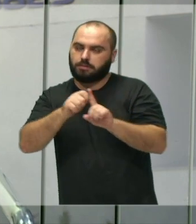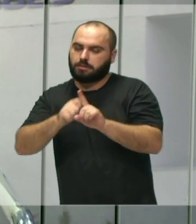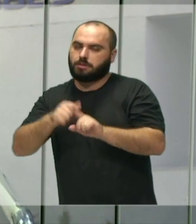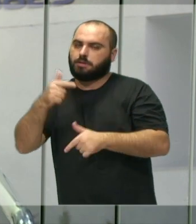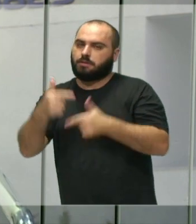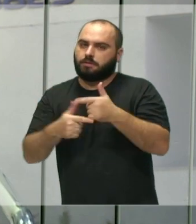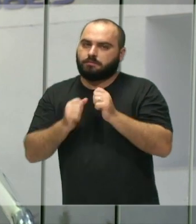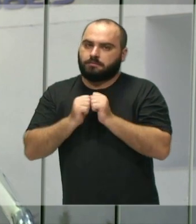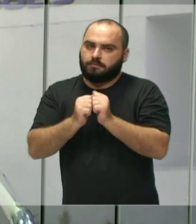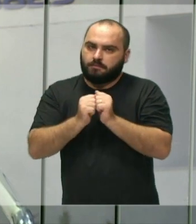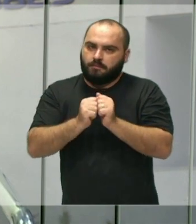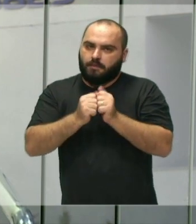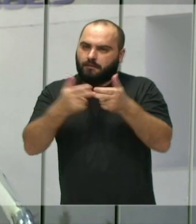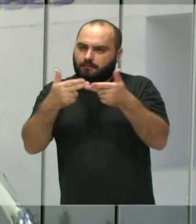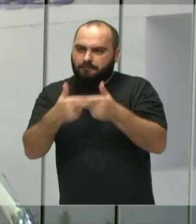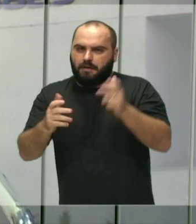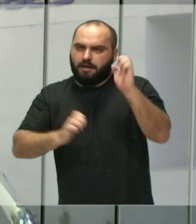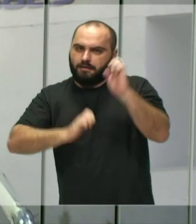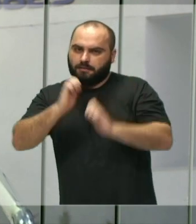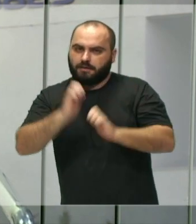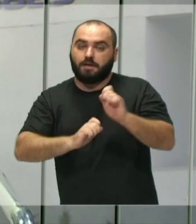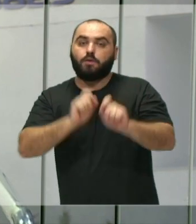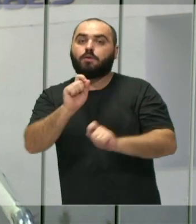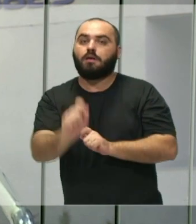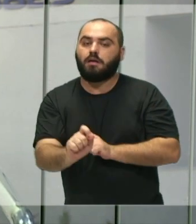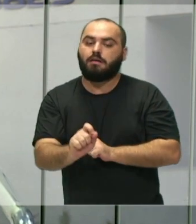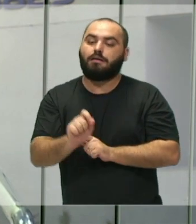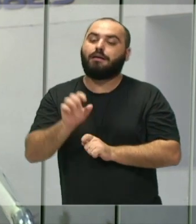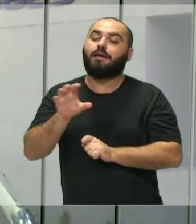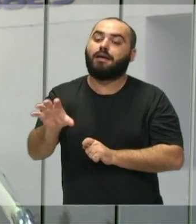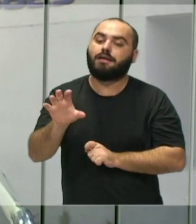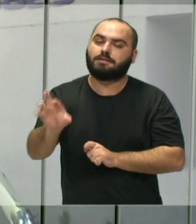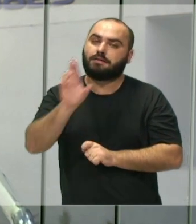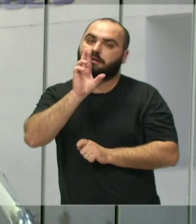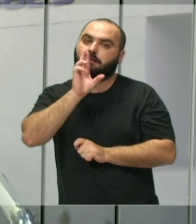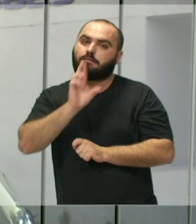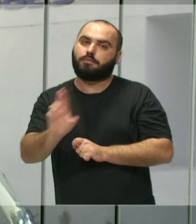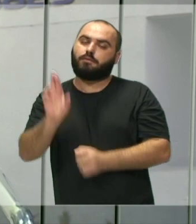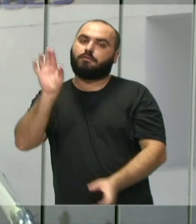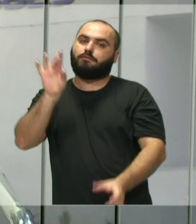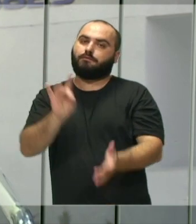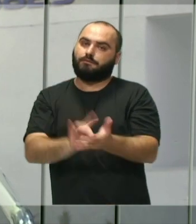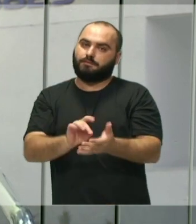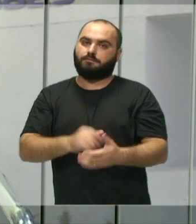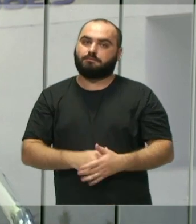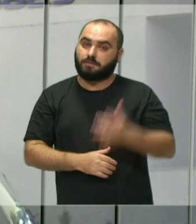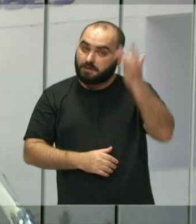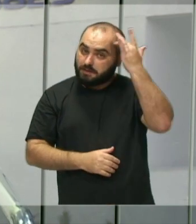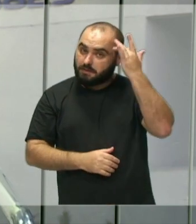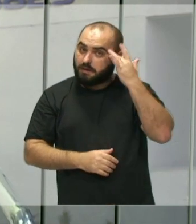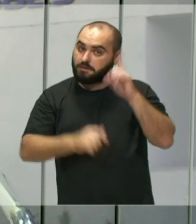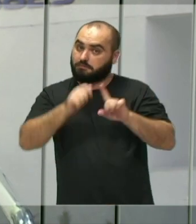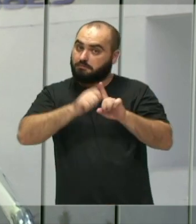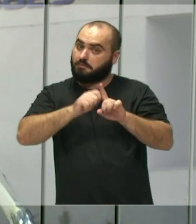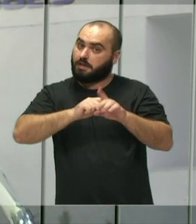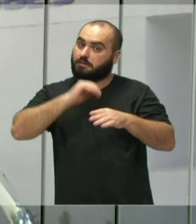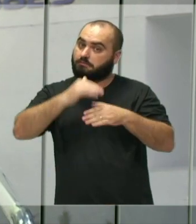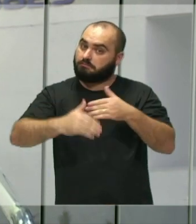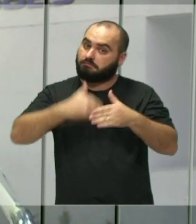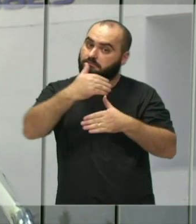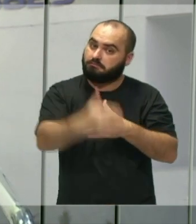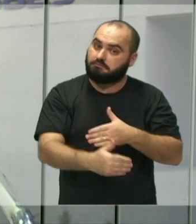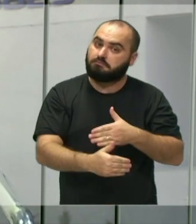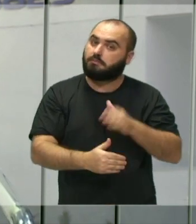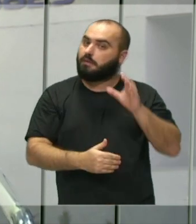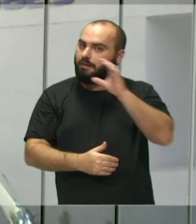empresários e conversando com vários empresários em relação a essa solução. E eu acredito que no mês que vem a solução, e num futuro